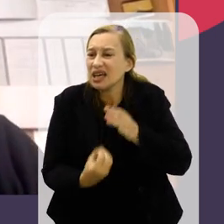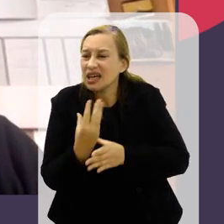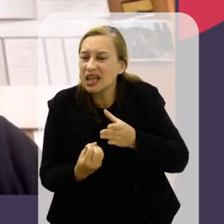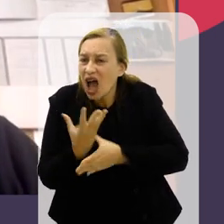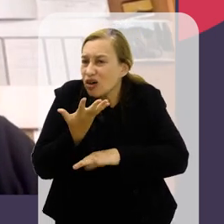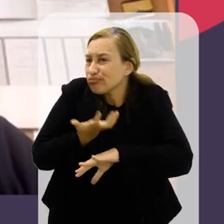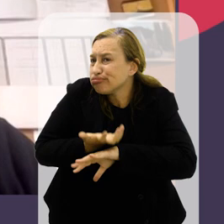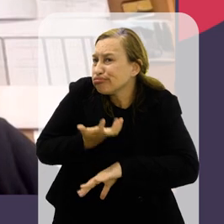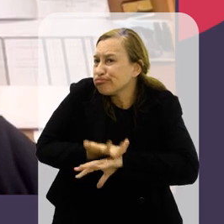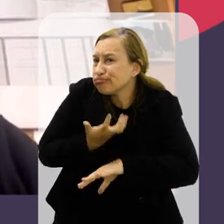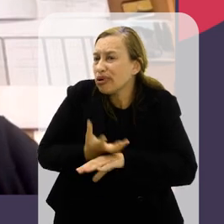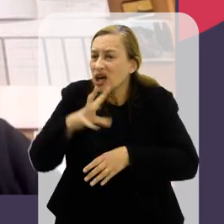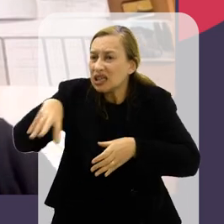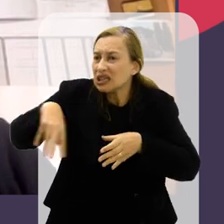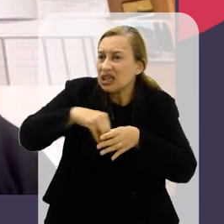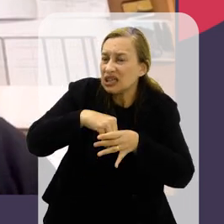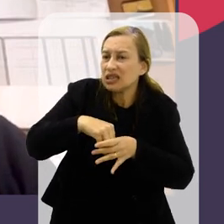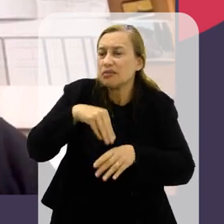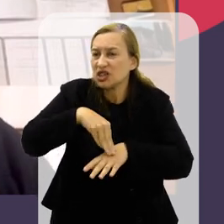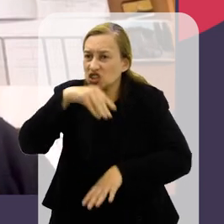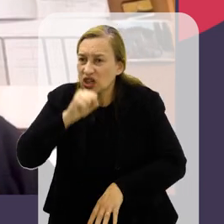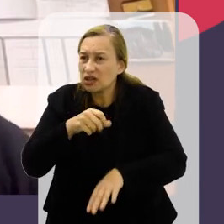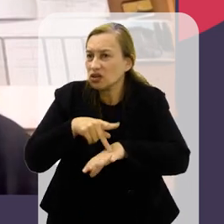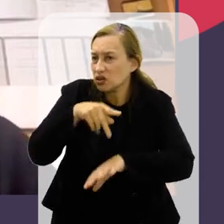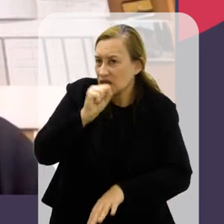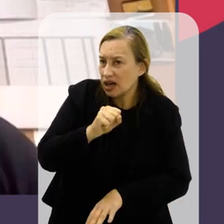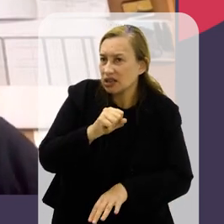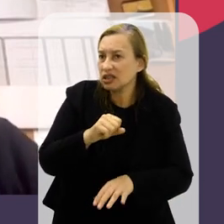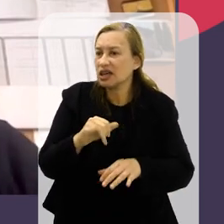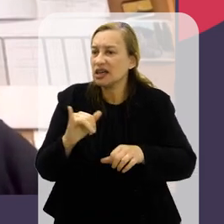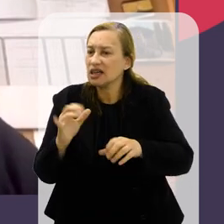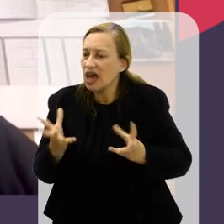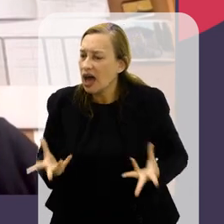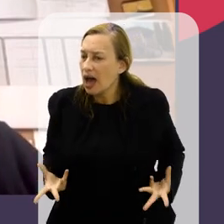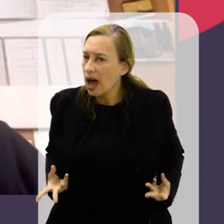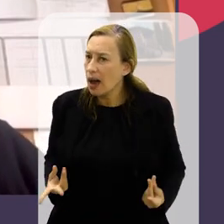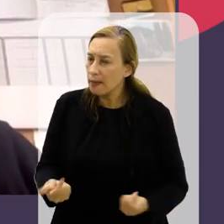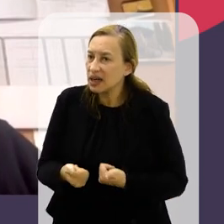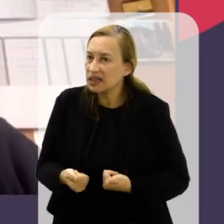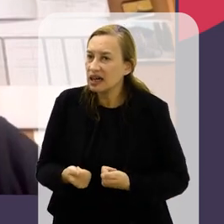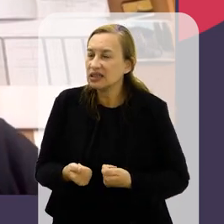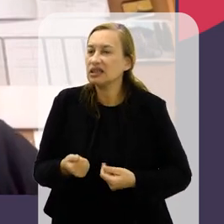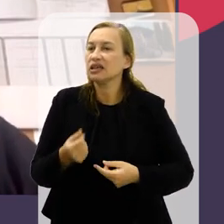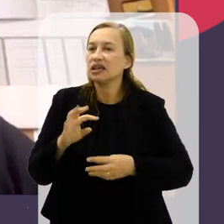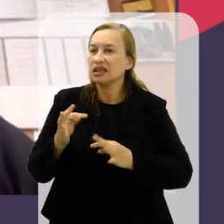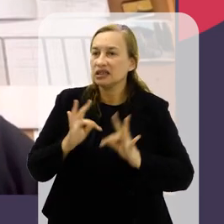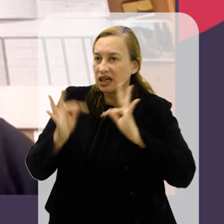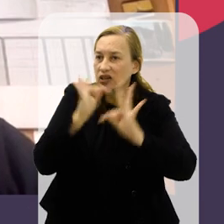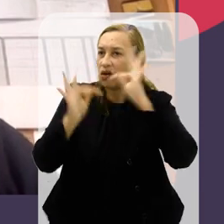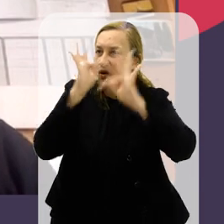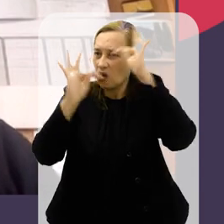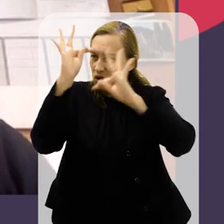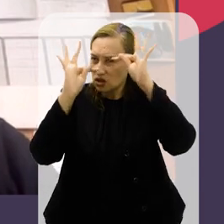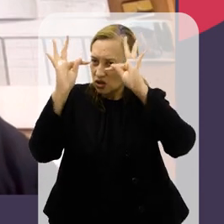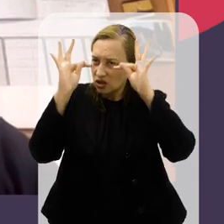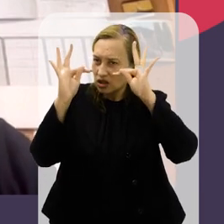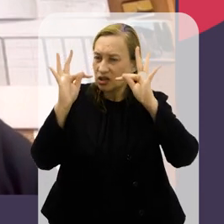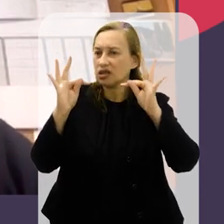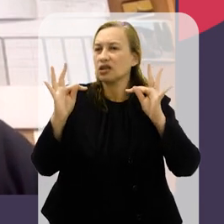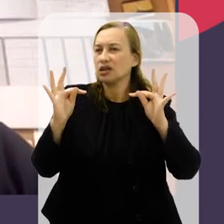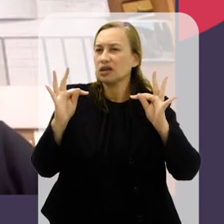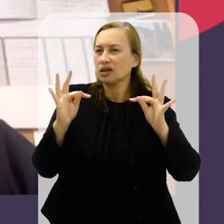Nós estamos ainda a construir disciplinas, por exemplo, dentro de mestrados, doutorados, que tragam essas habilidades técnicas,